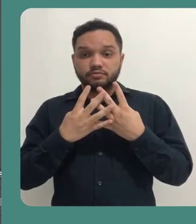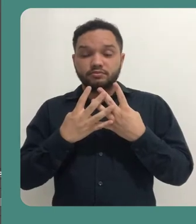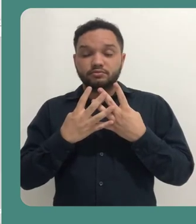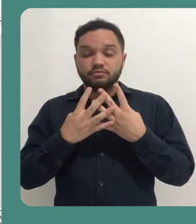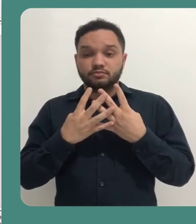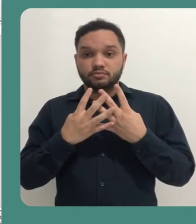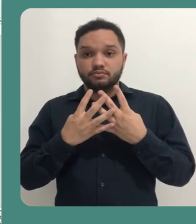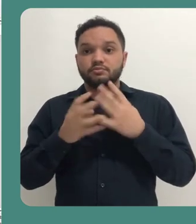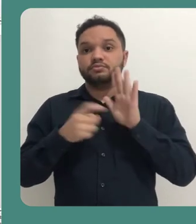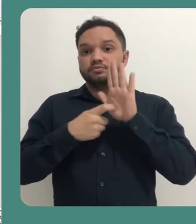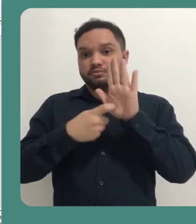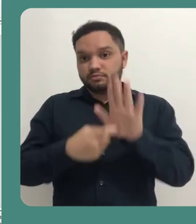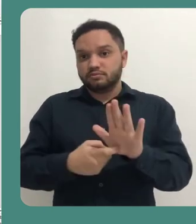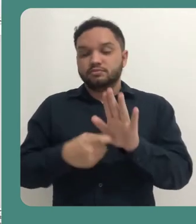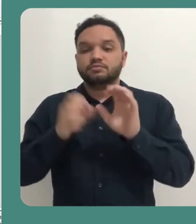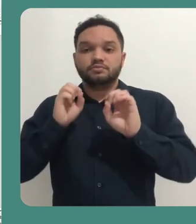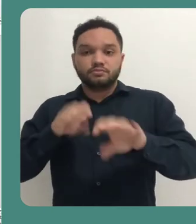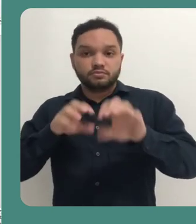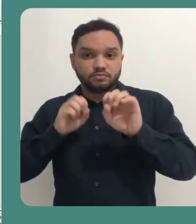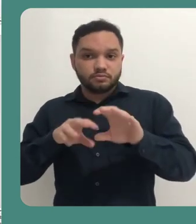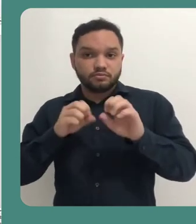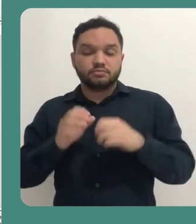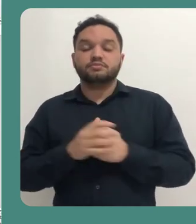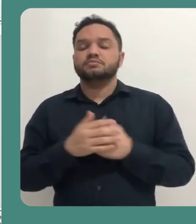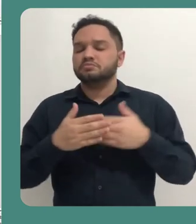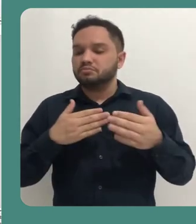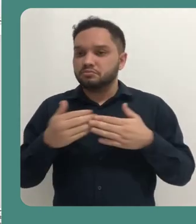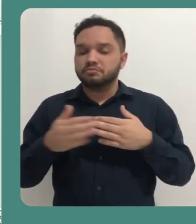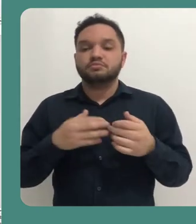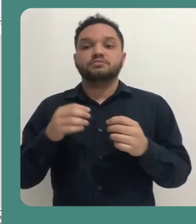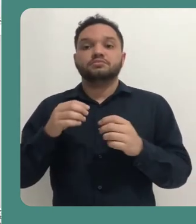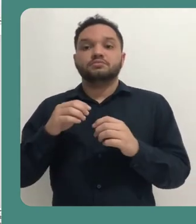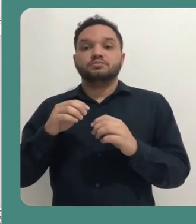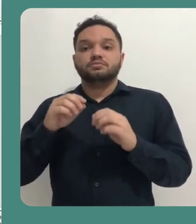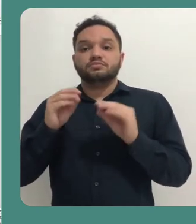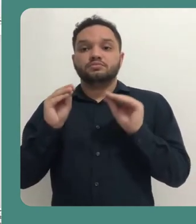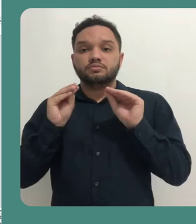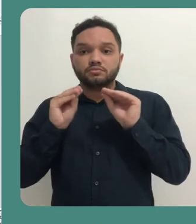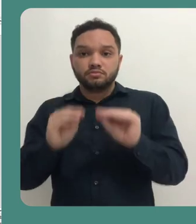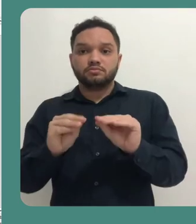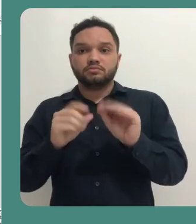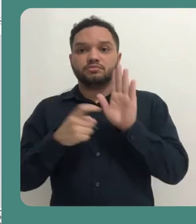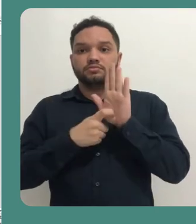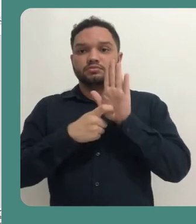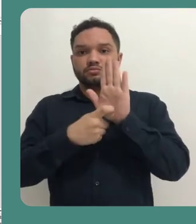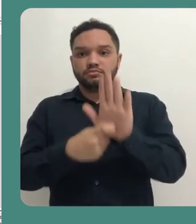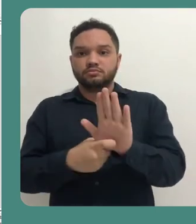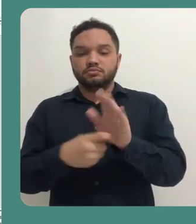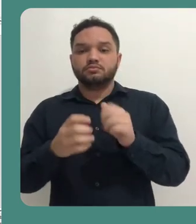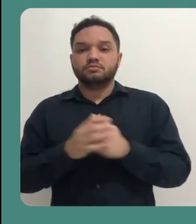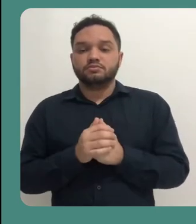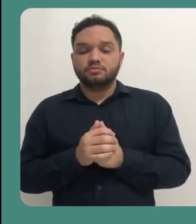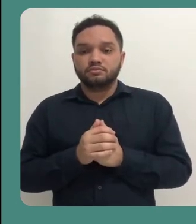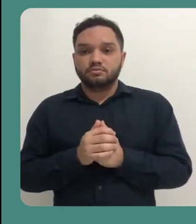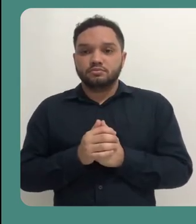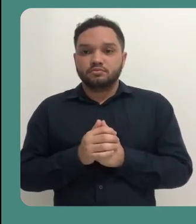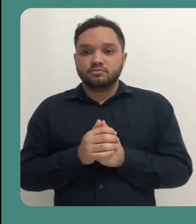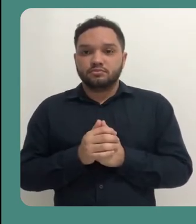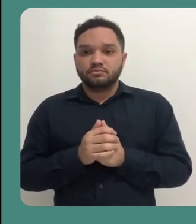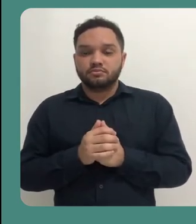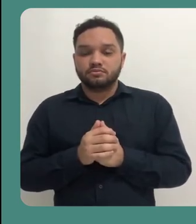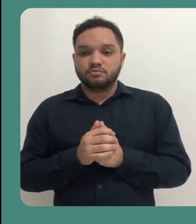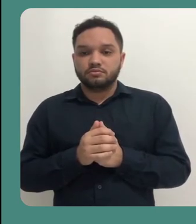de PowerPoint. Então, por exemplo, eu vou abrir aqui uma apresentação de uma aula qualquer, e eu vou colocar ela já em modo apresentação.